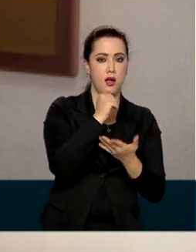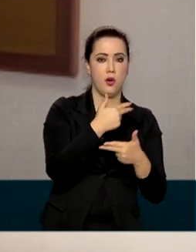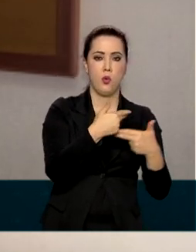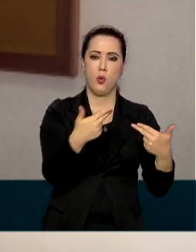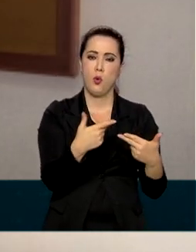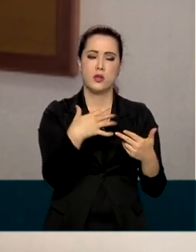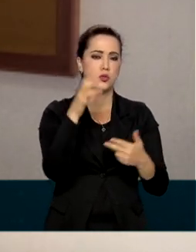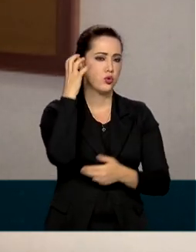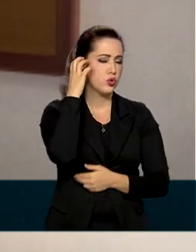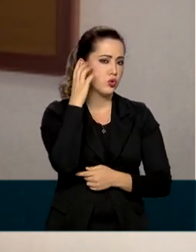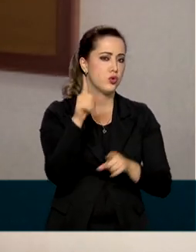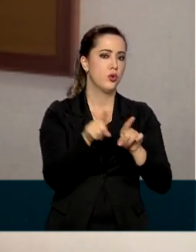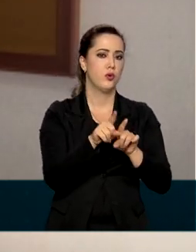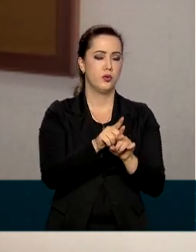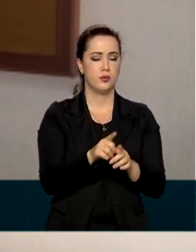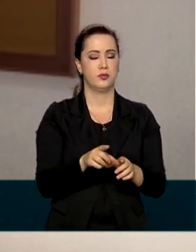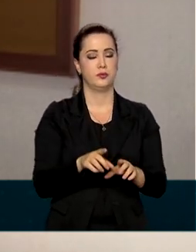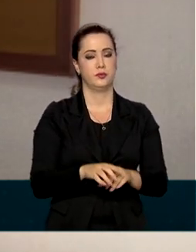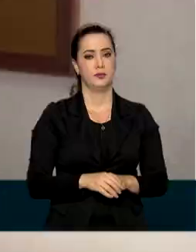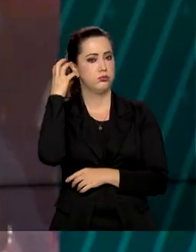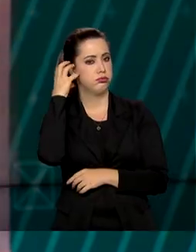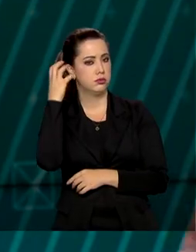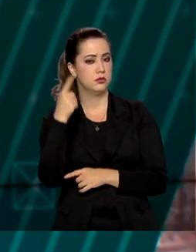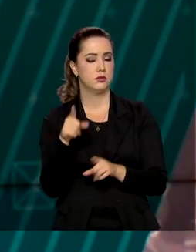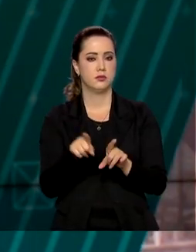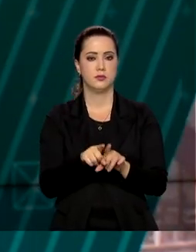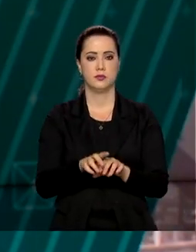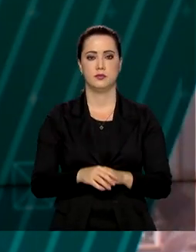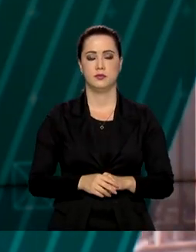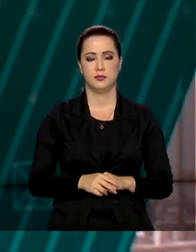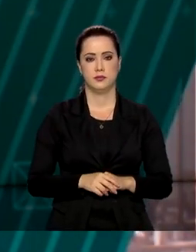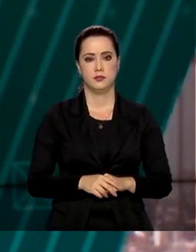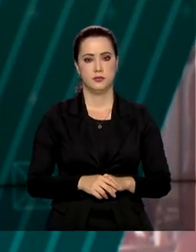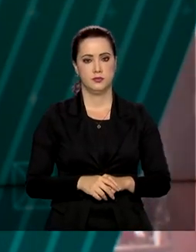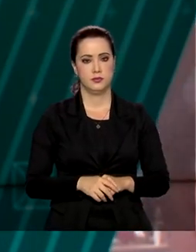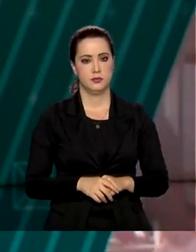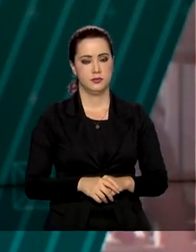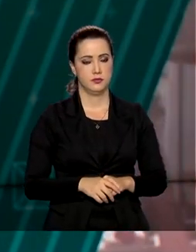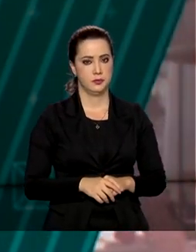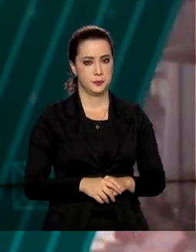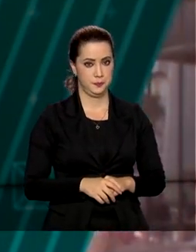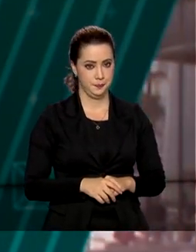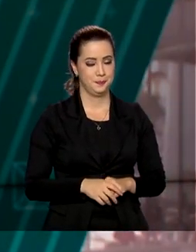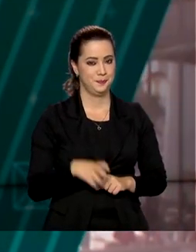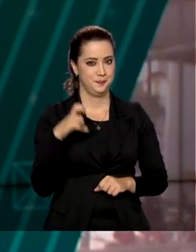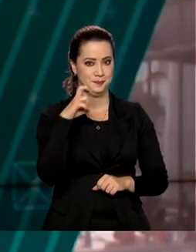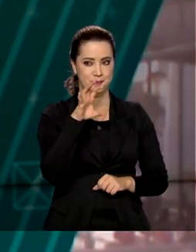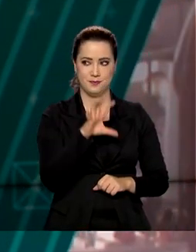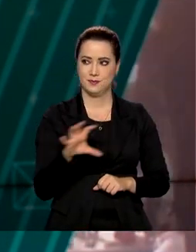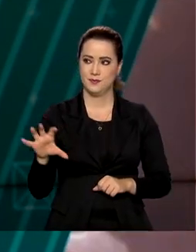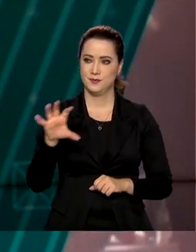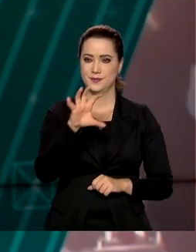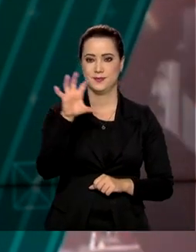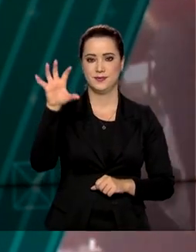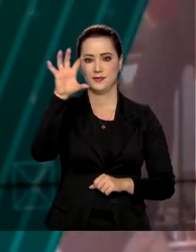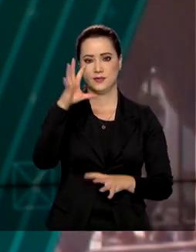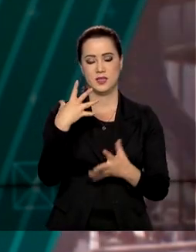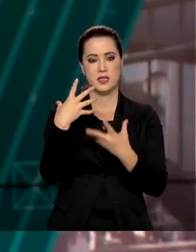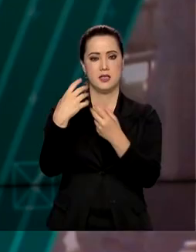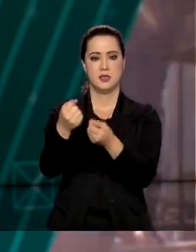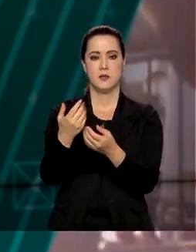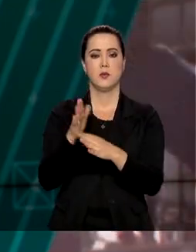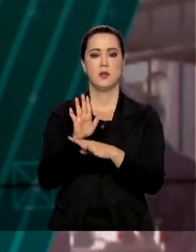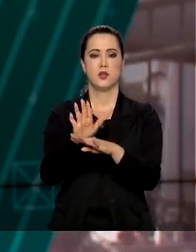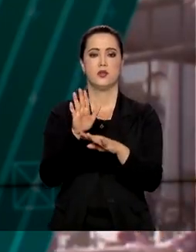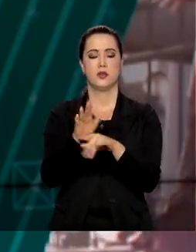caixas acústicas e refrigeradores. E estados das cinco regiões do país receberam os equipamentos para